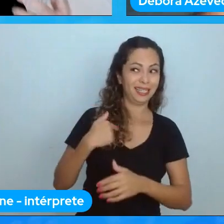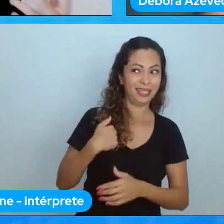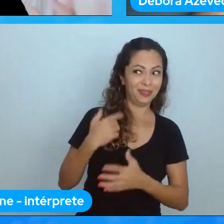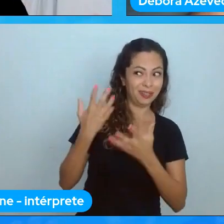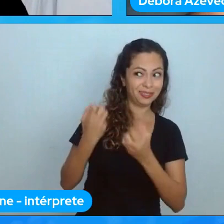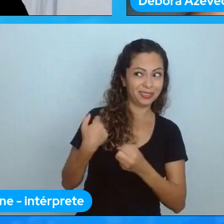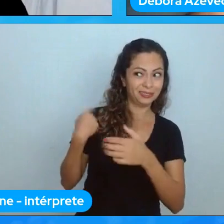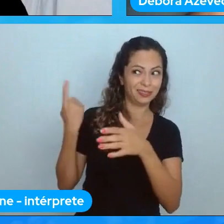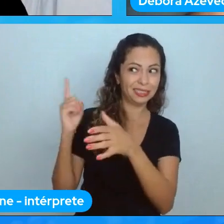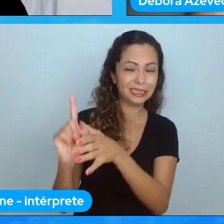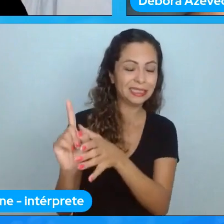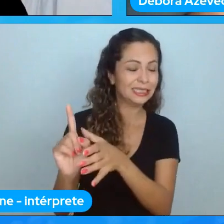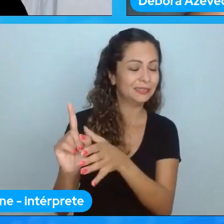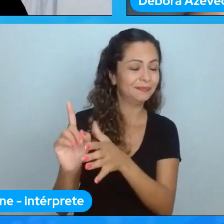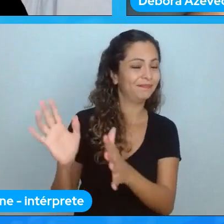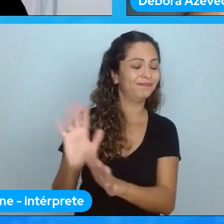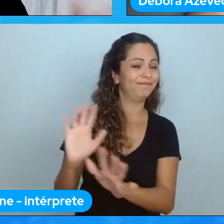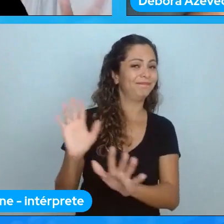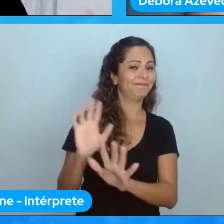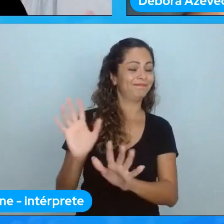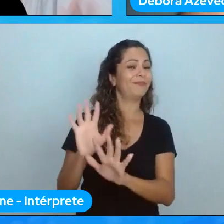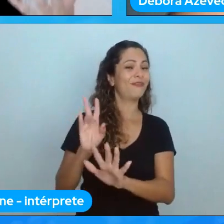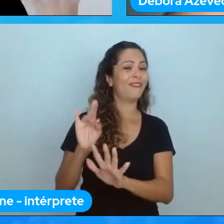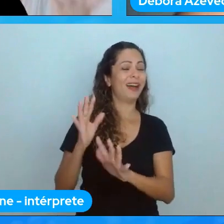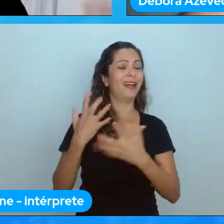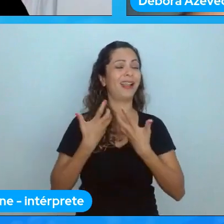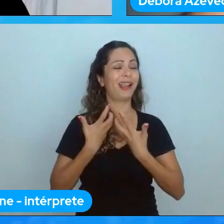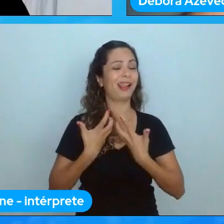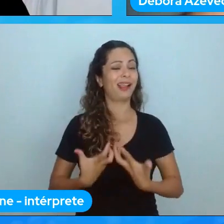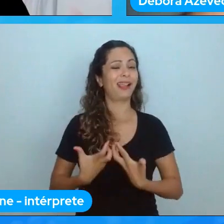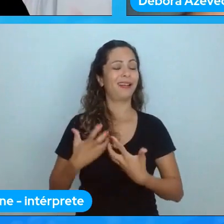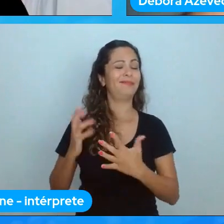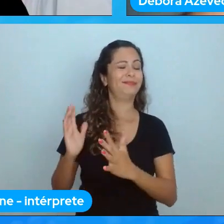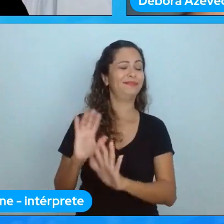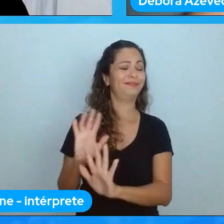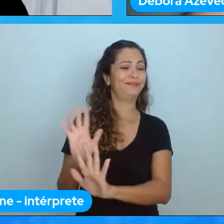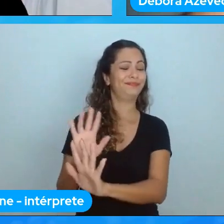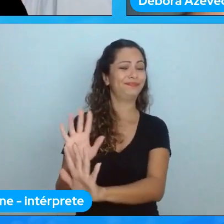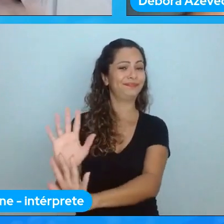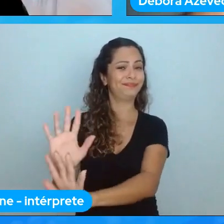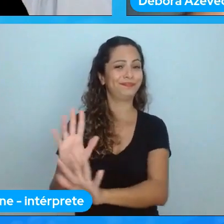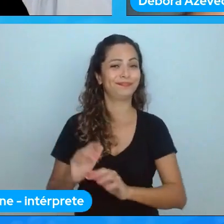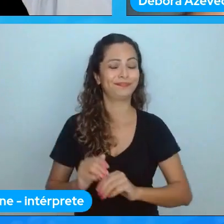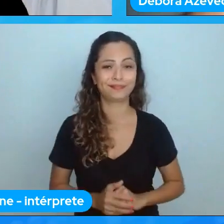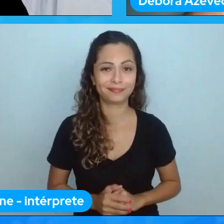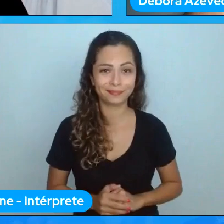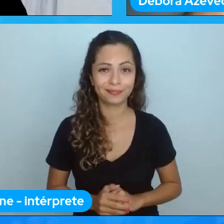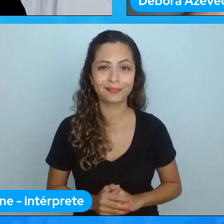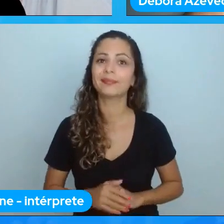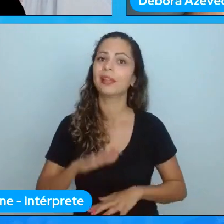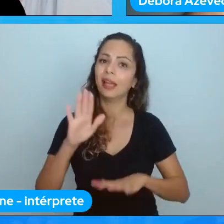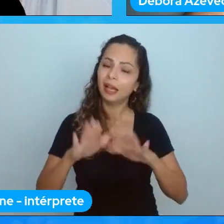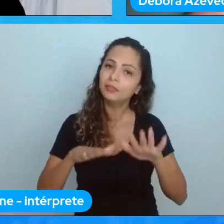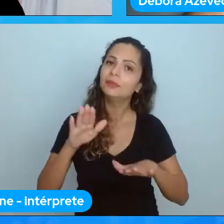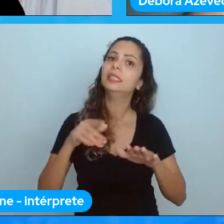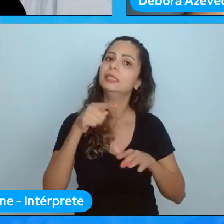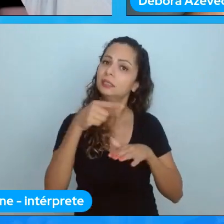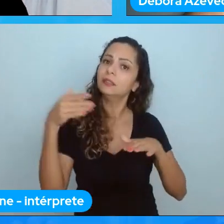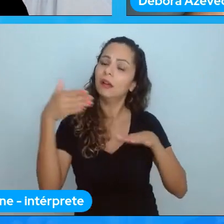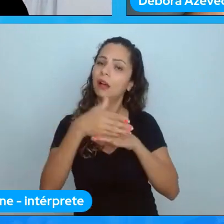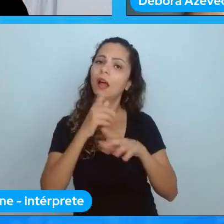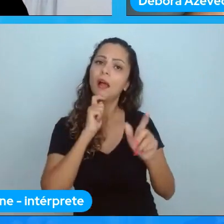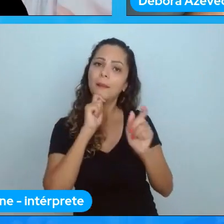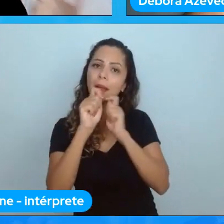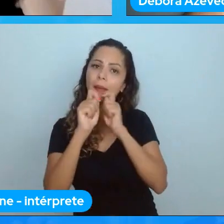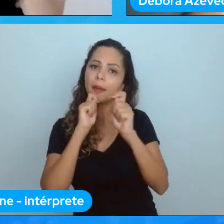então e normalmente nos processos seletivos das empresas eu perguntava qual é qual é a porcentagem de pessoas